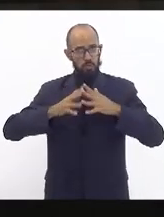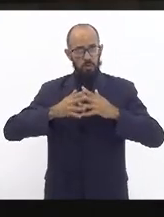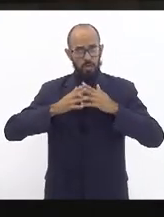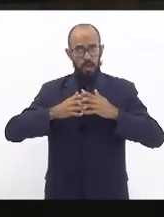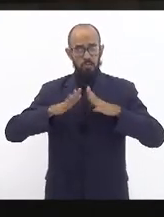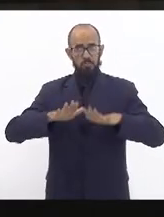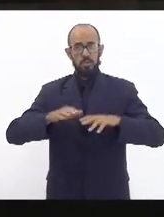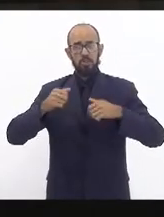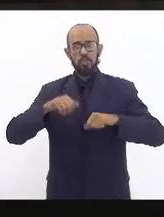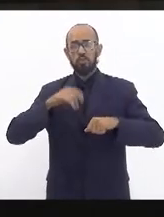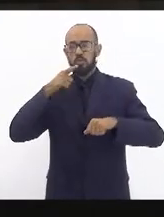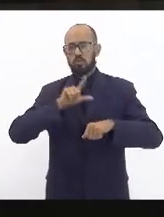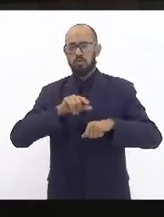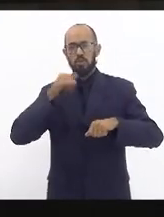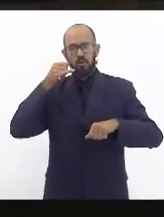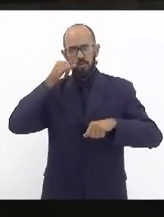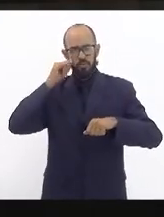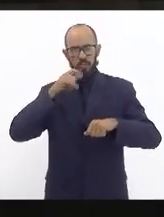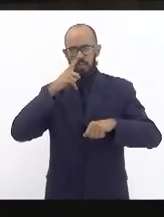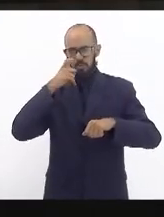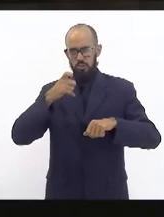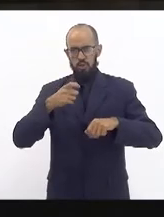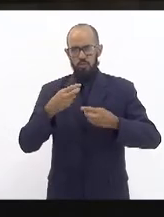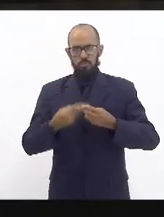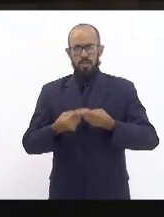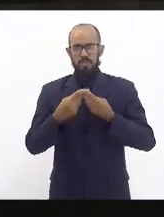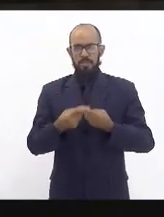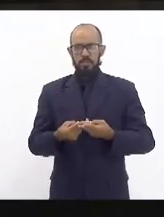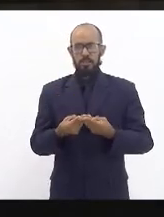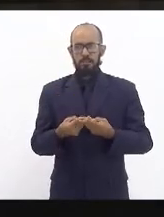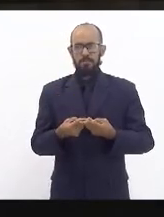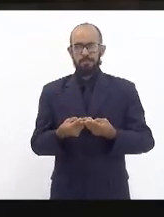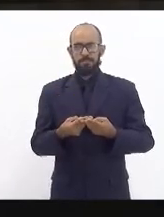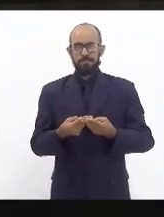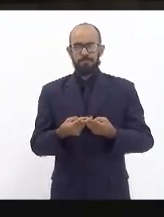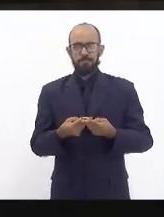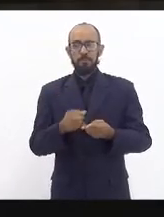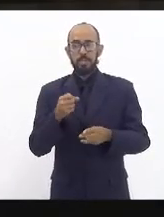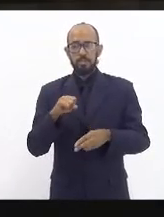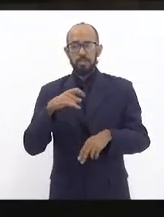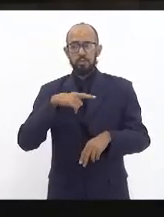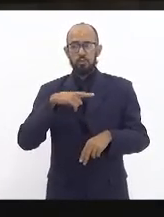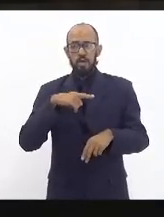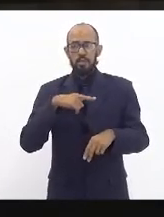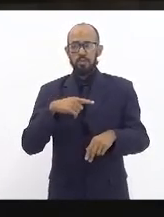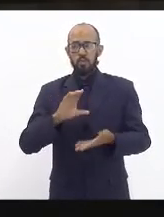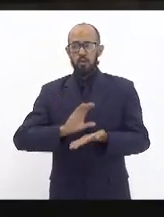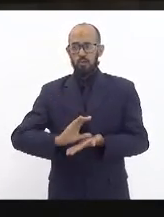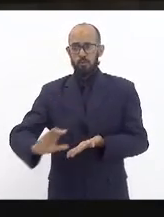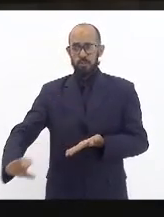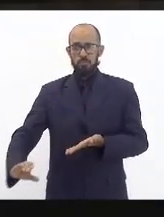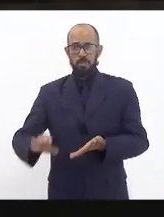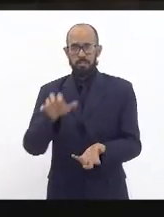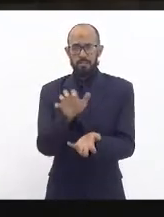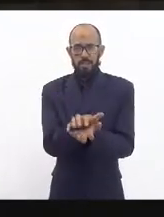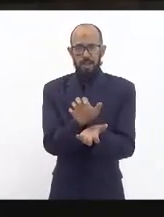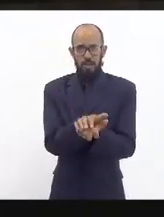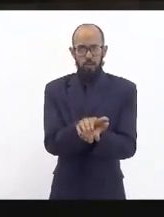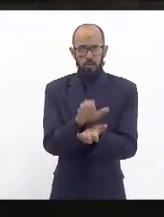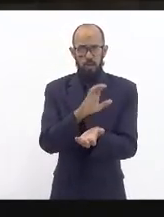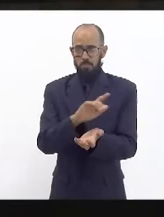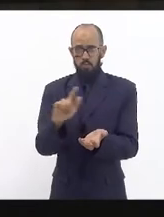impedir o lixão de Paciência se tivesse o lixão de Paciência os investimentos que tem hoje lá na ponta de Santa Cruz Campo Grande não